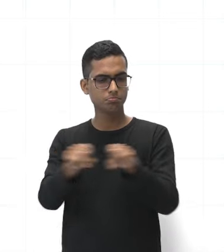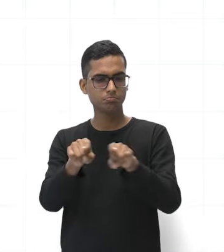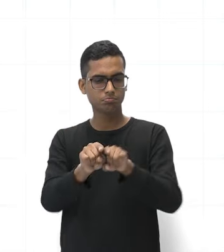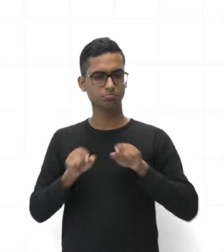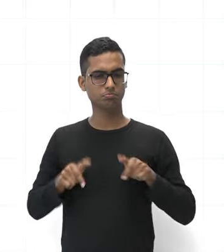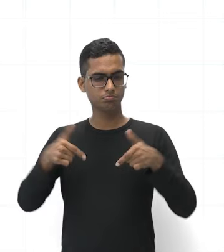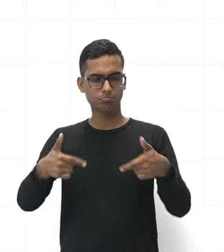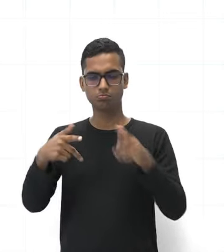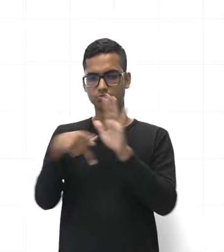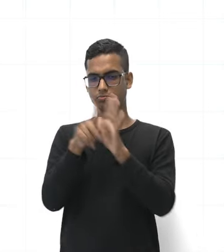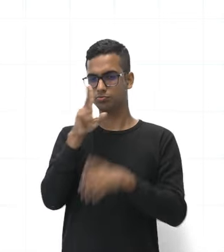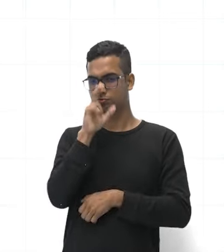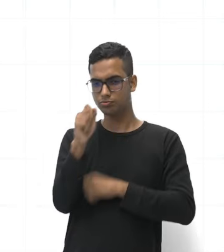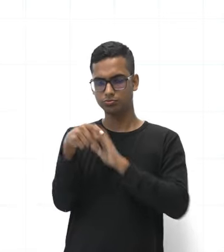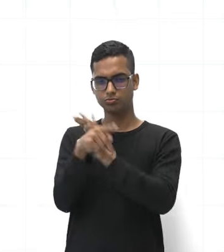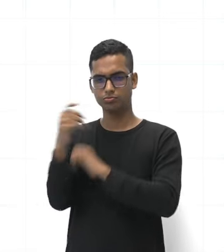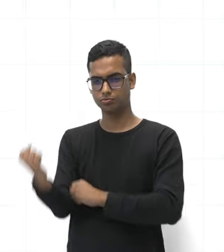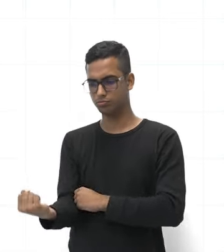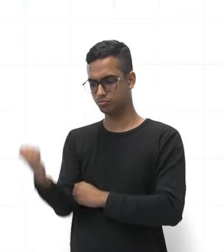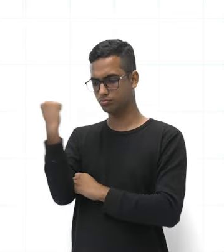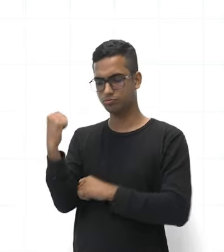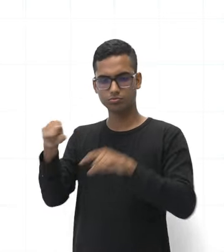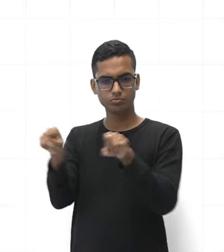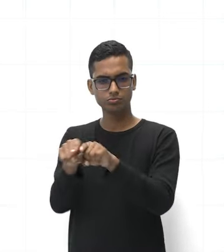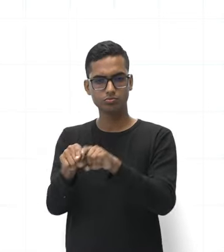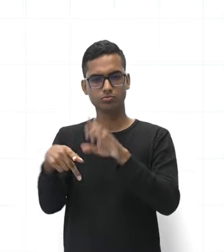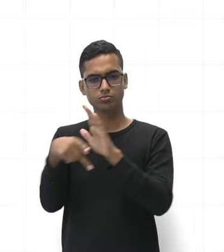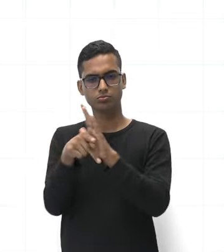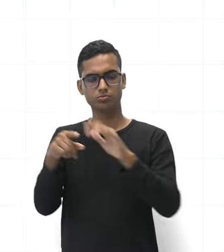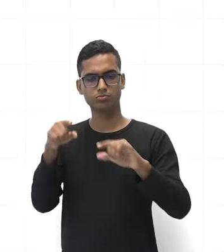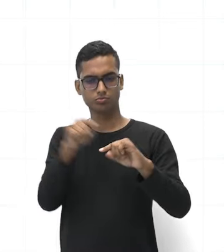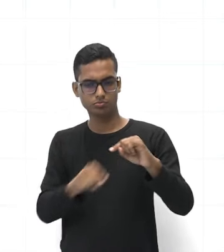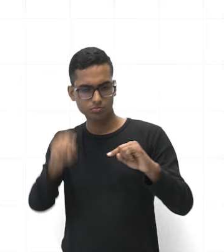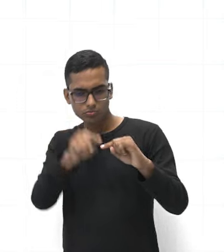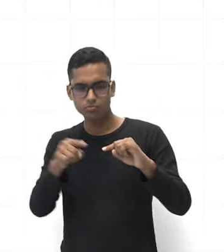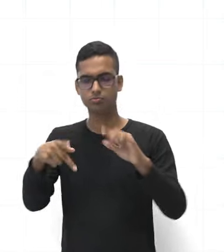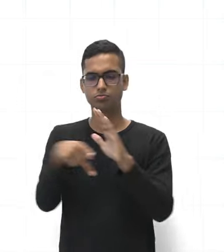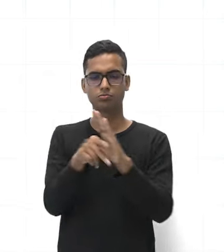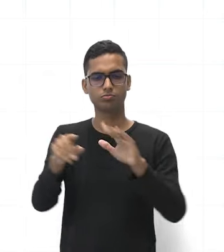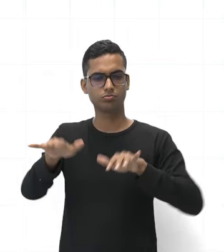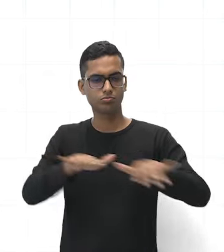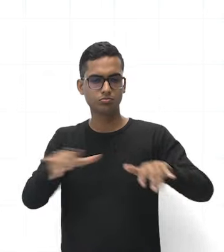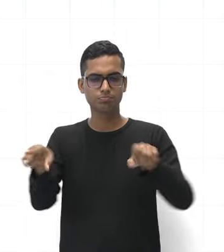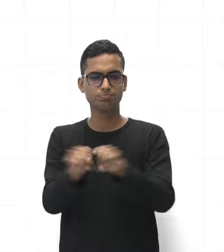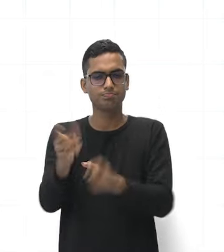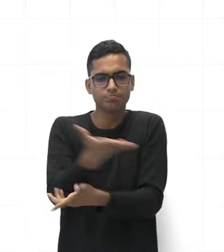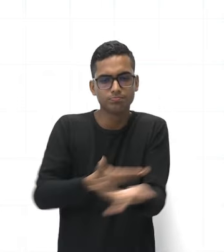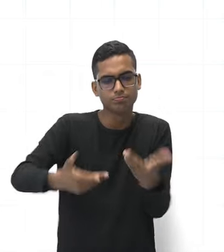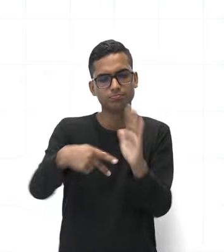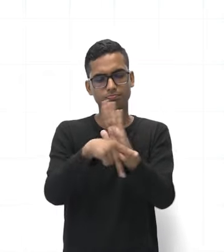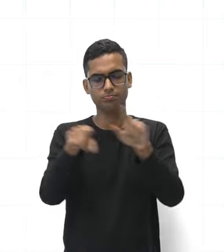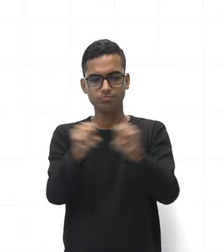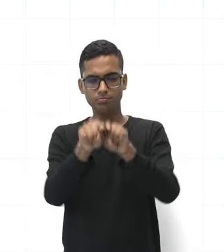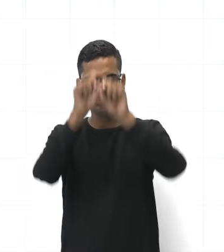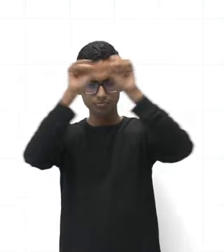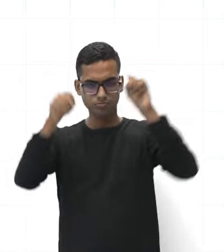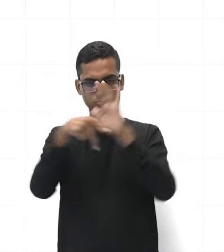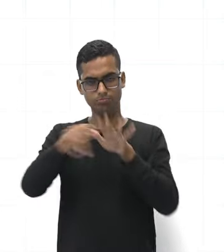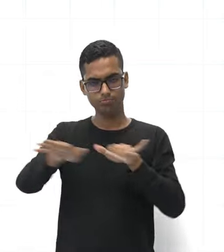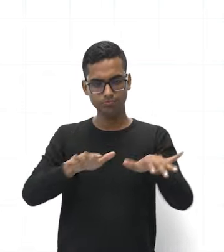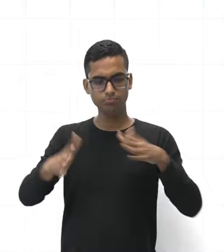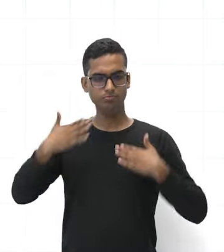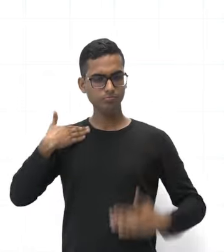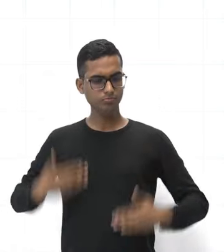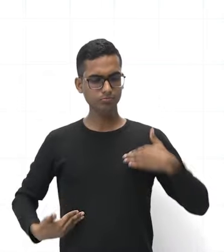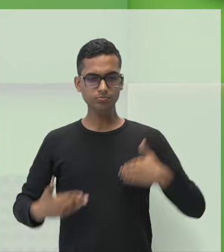força, alavanca e rotação na geração de movimentos e suas interações com o sistema